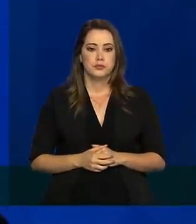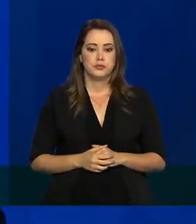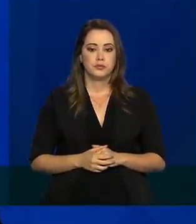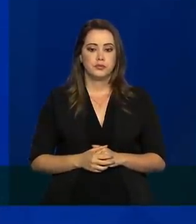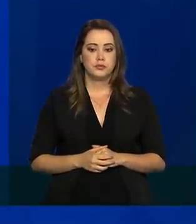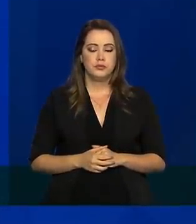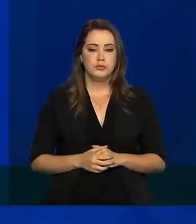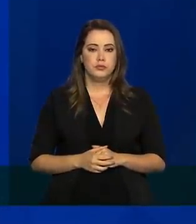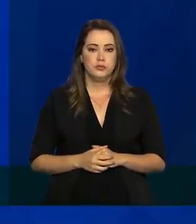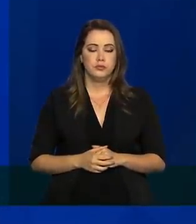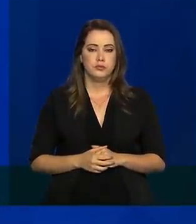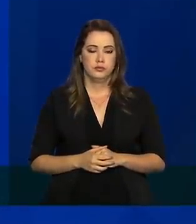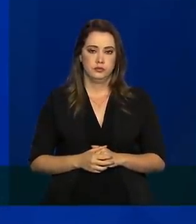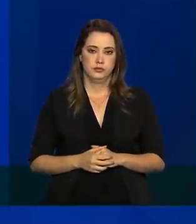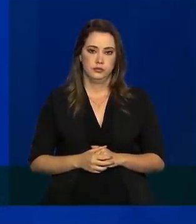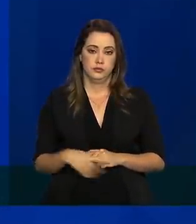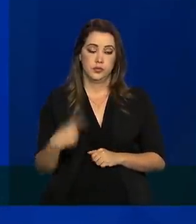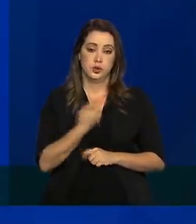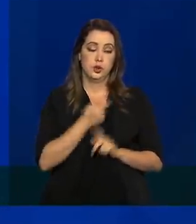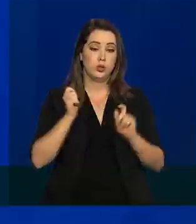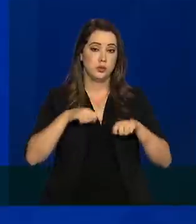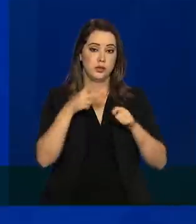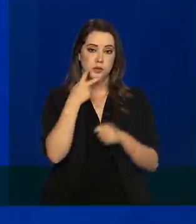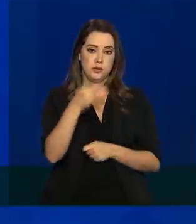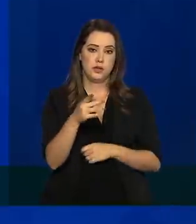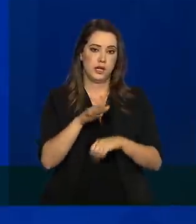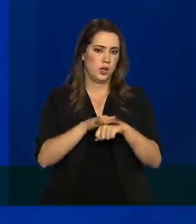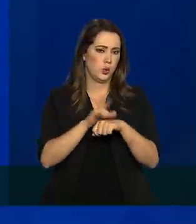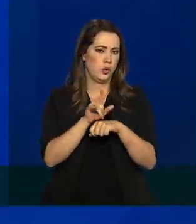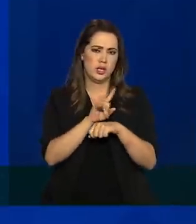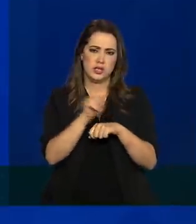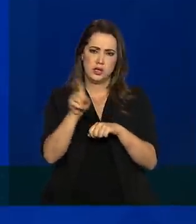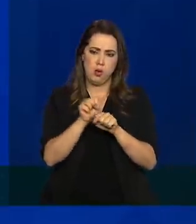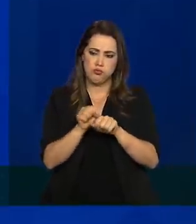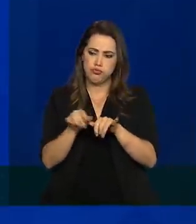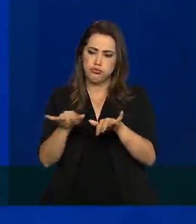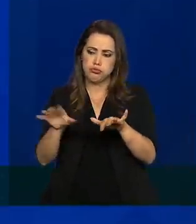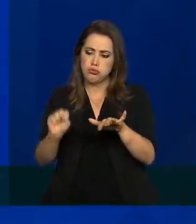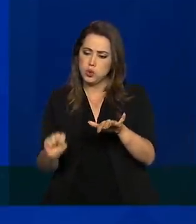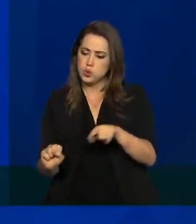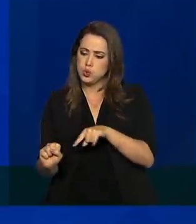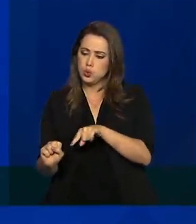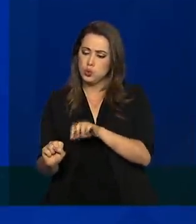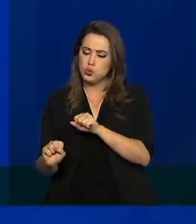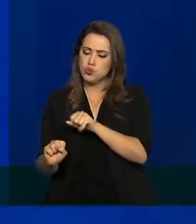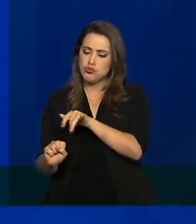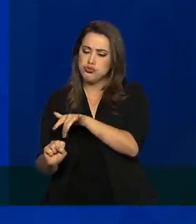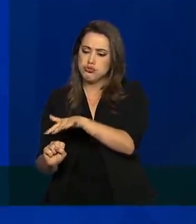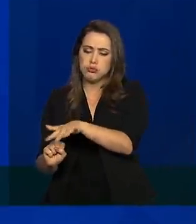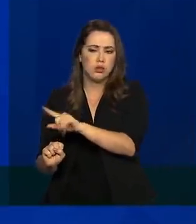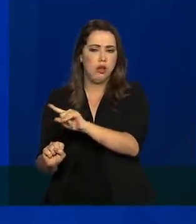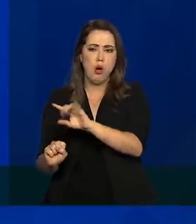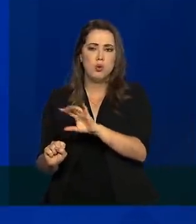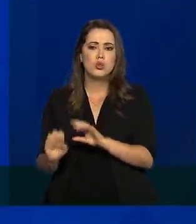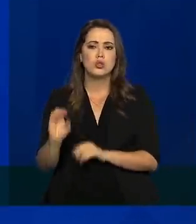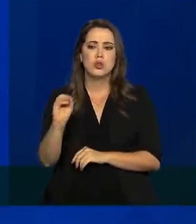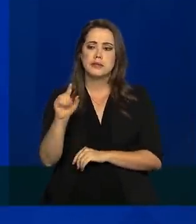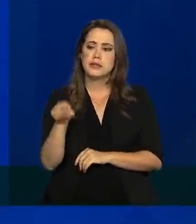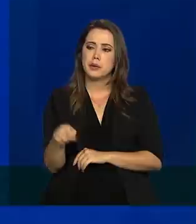Muito bem. Podemos dizer que a doença não se espalhou pelo sul porque o sul tem apenas 0,4,